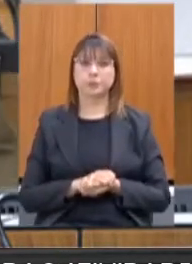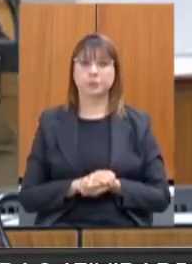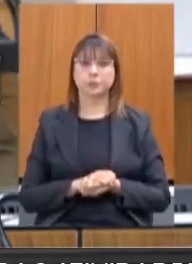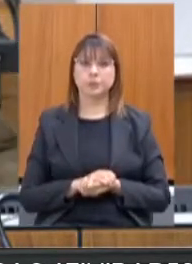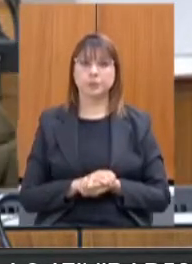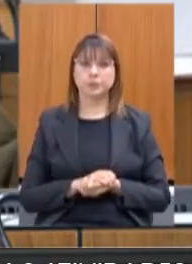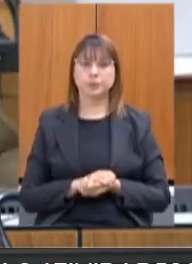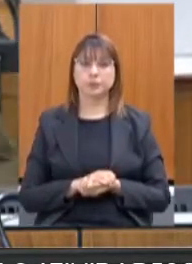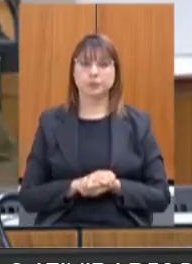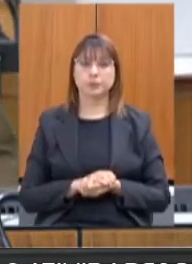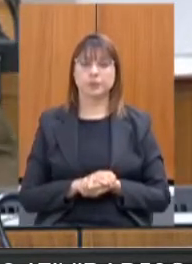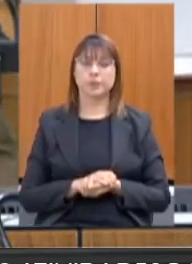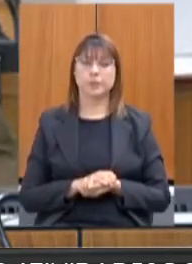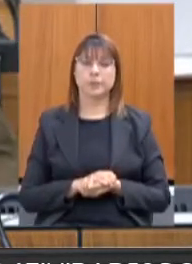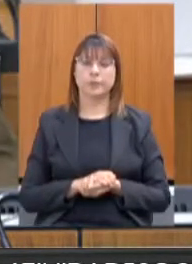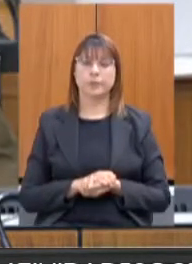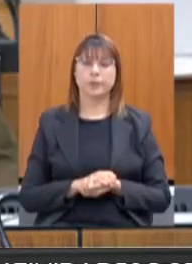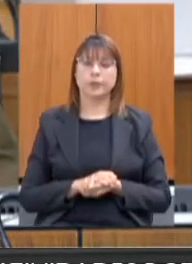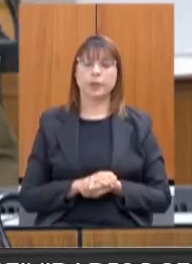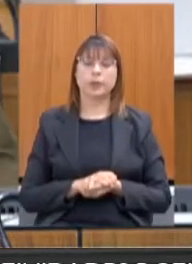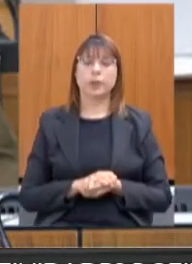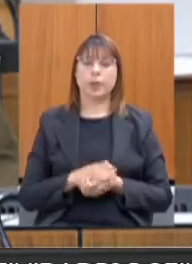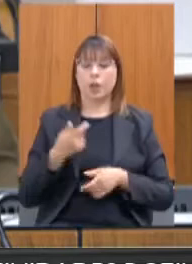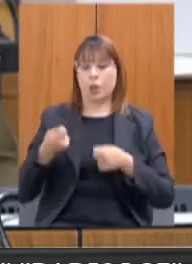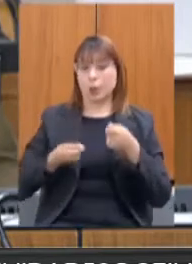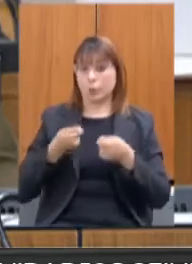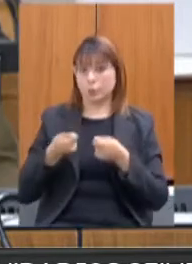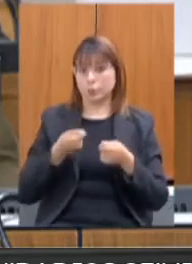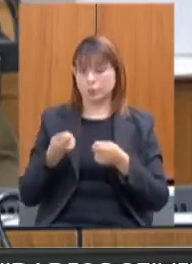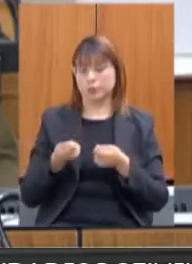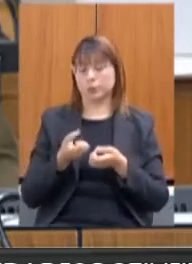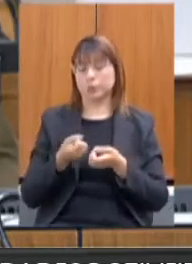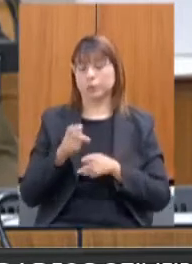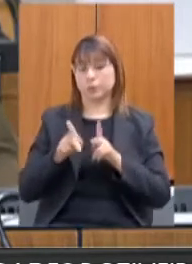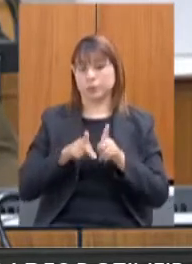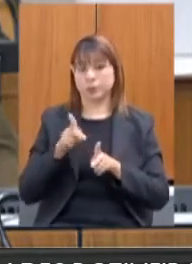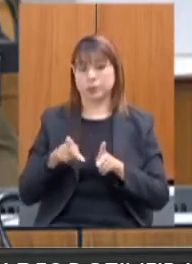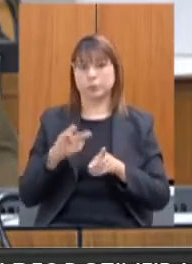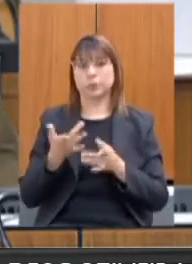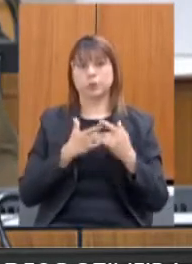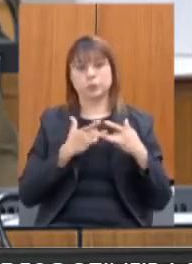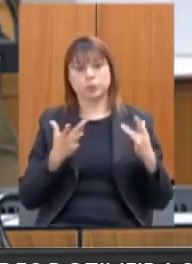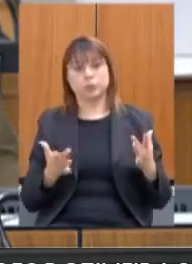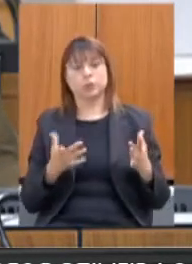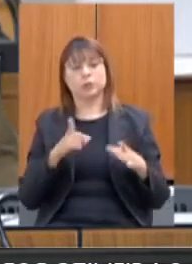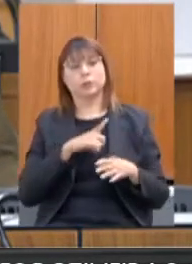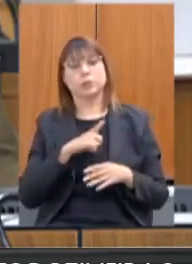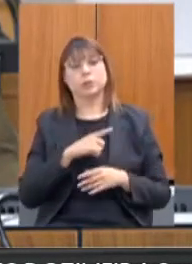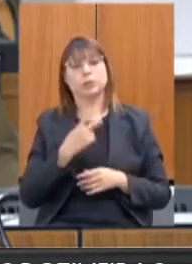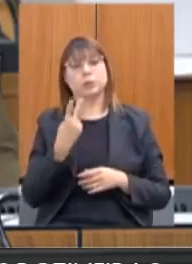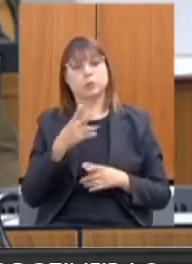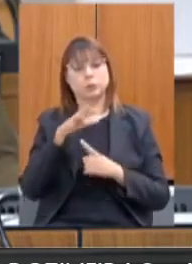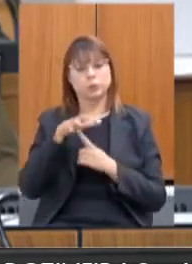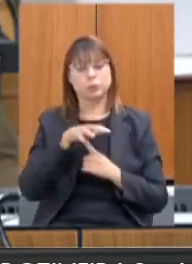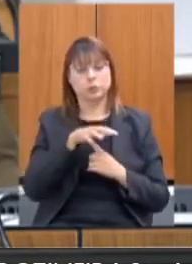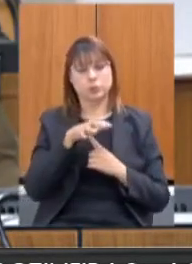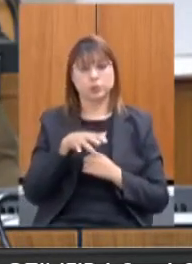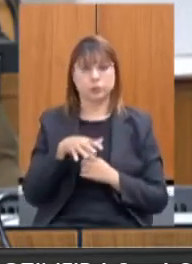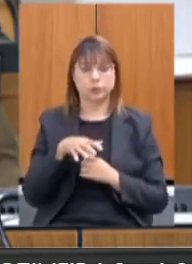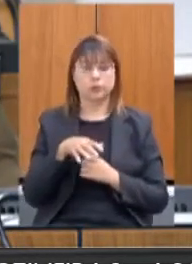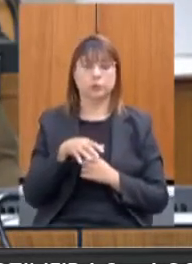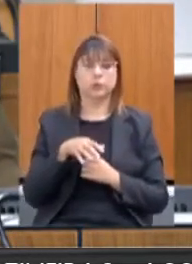Com a economia popular solidária, antes da pandemia, nós realizamos duas edições da feira na cidade